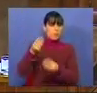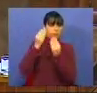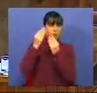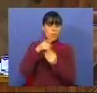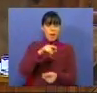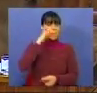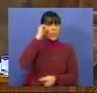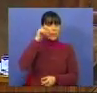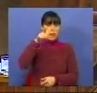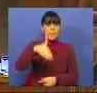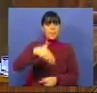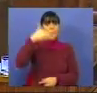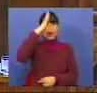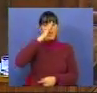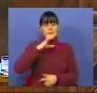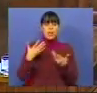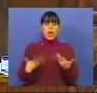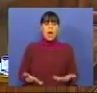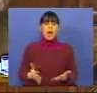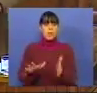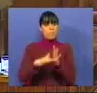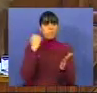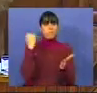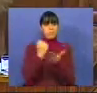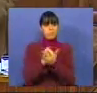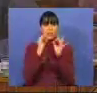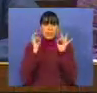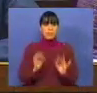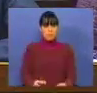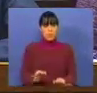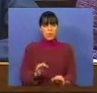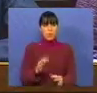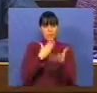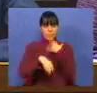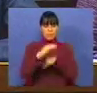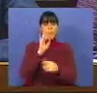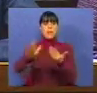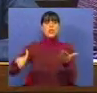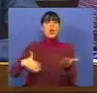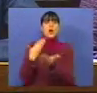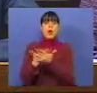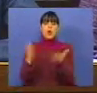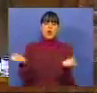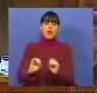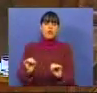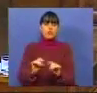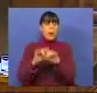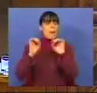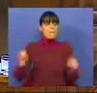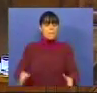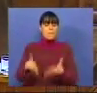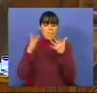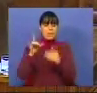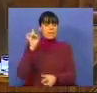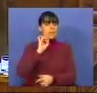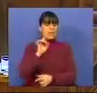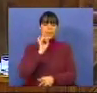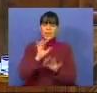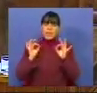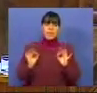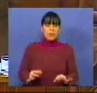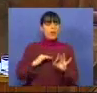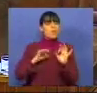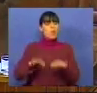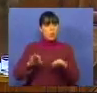o Sr. não era Primeiro-Ministro, e que agora conclui o internato. Mas o que não propõe é aquele princípio elementar,